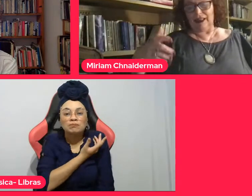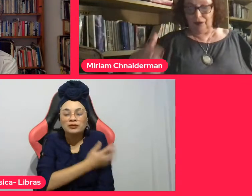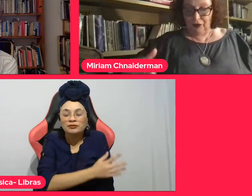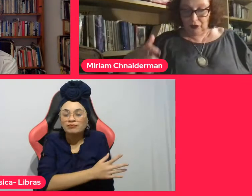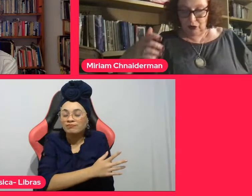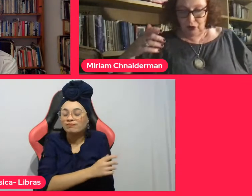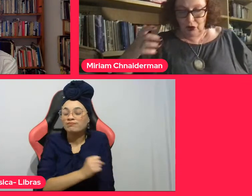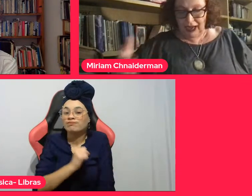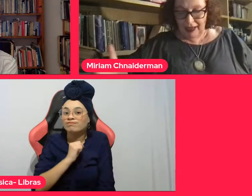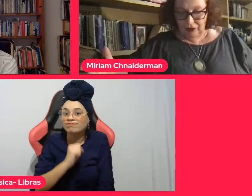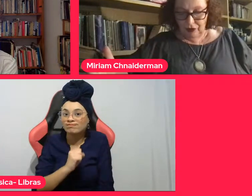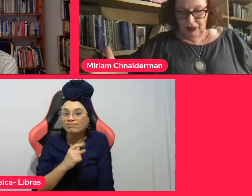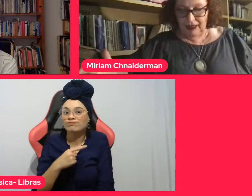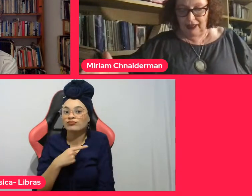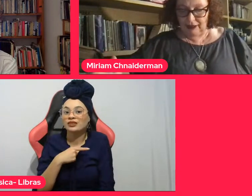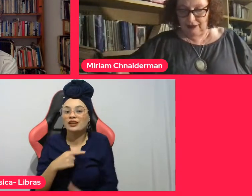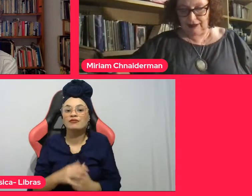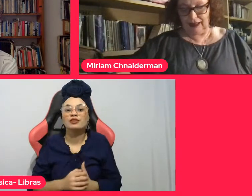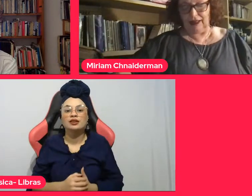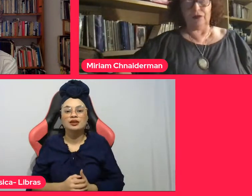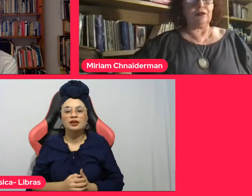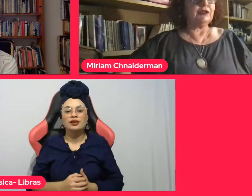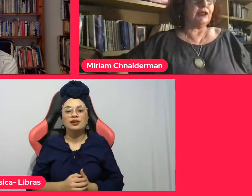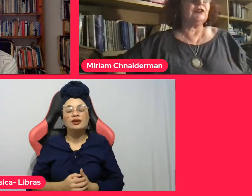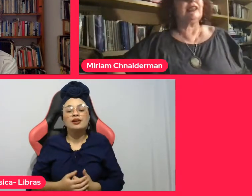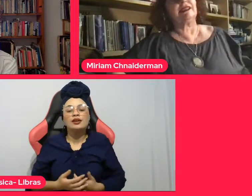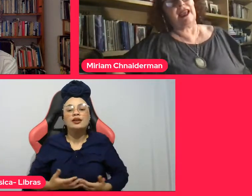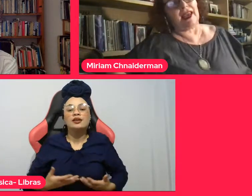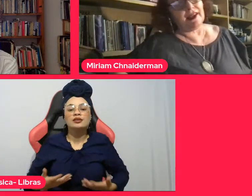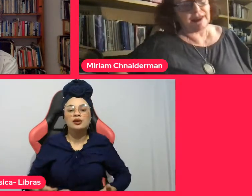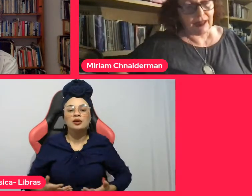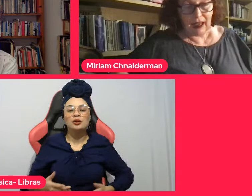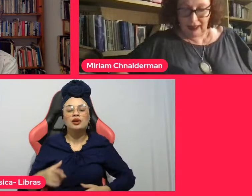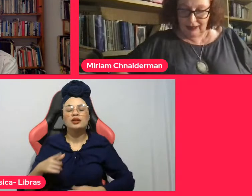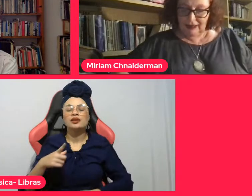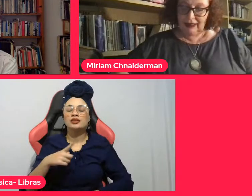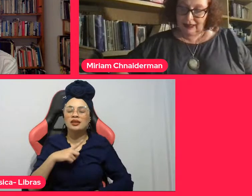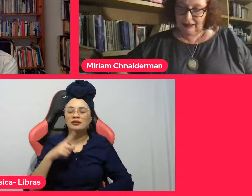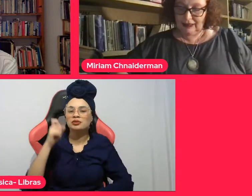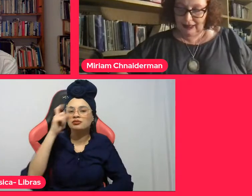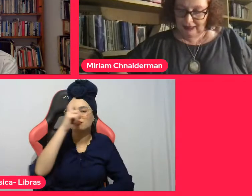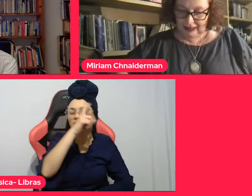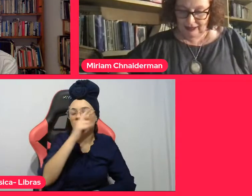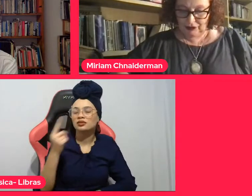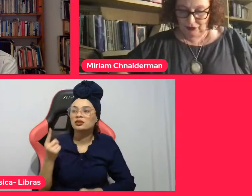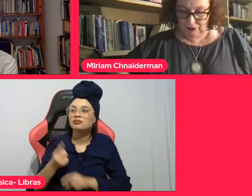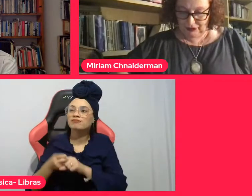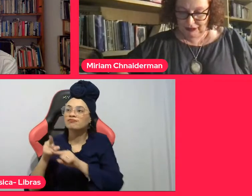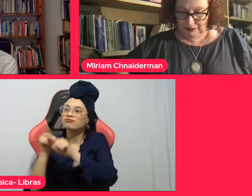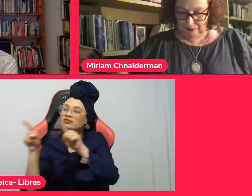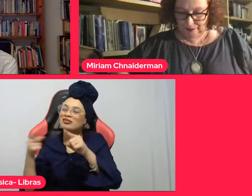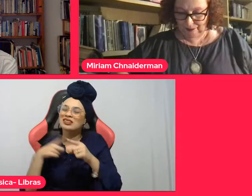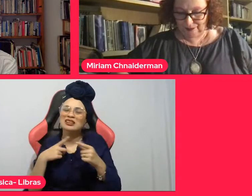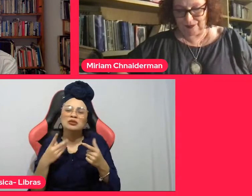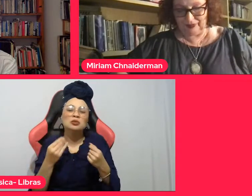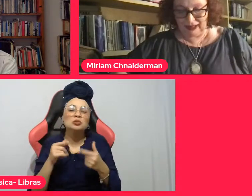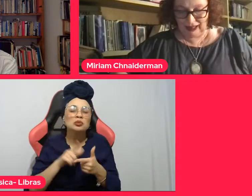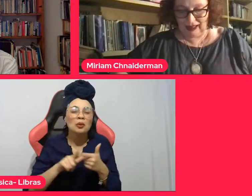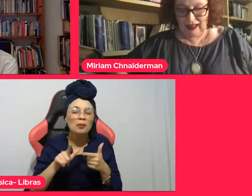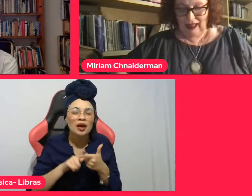aqueles que foram jogados na errância em função das guerras e de grandes catástrofes.